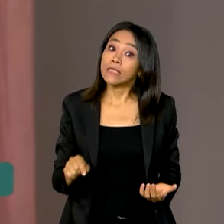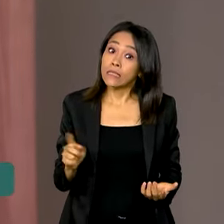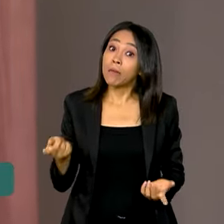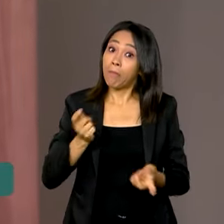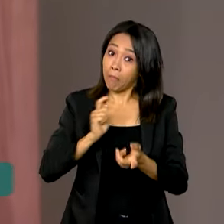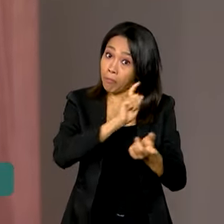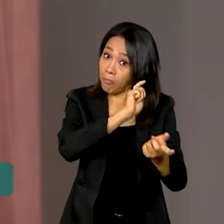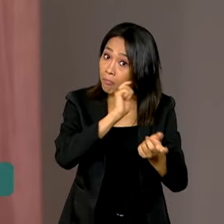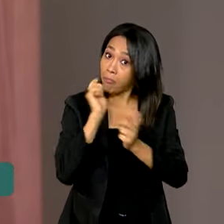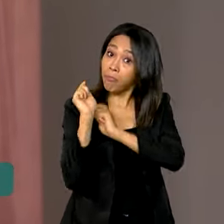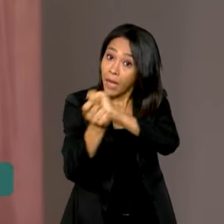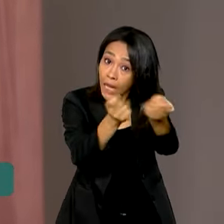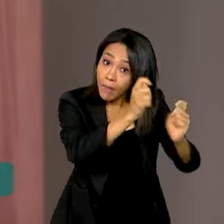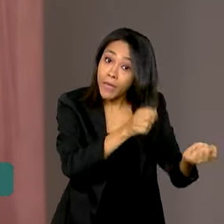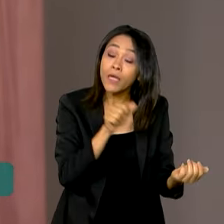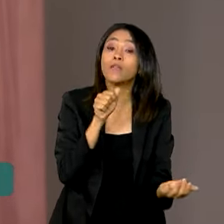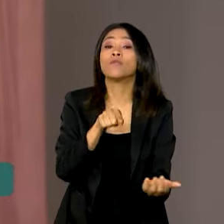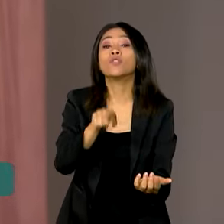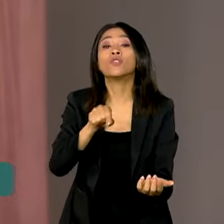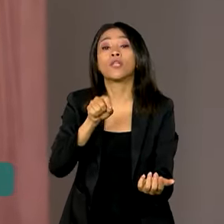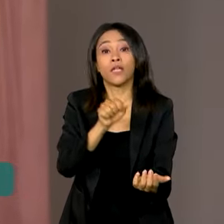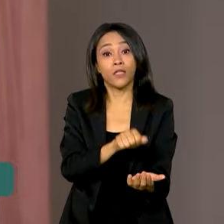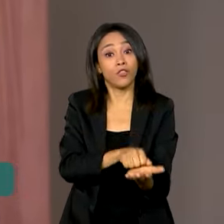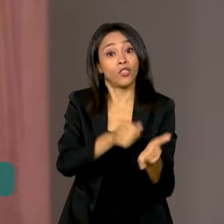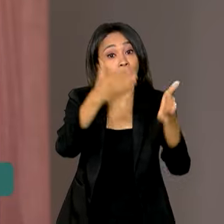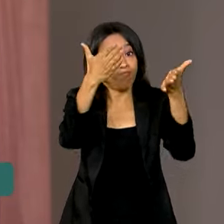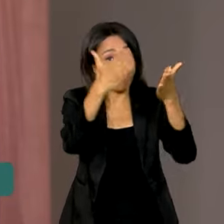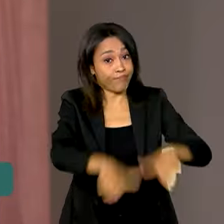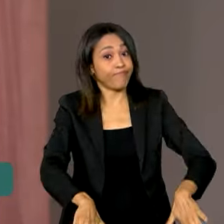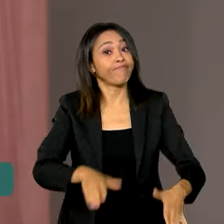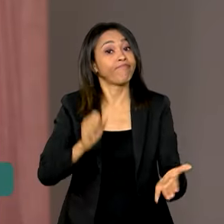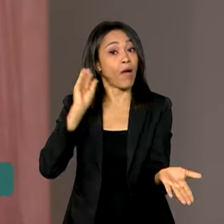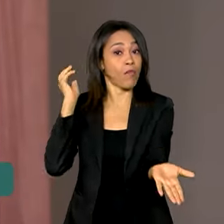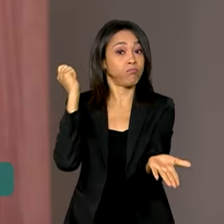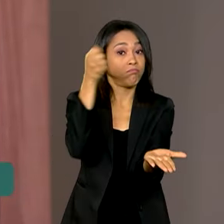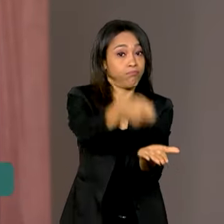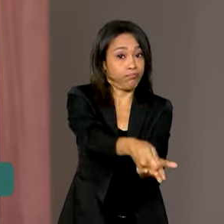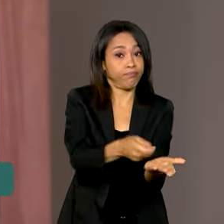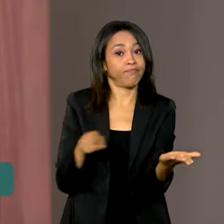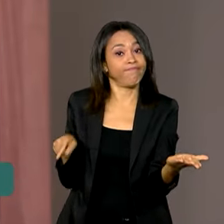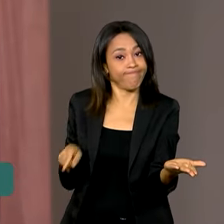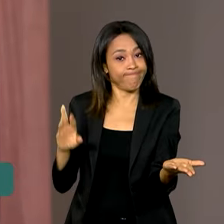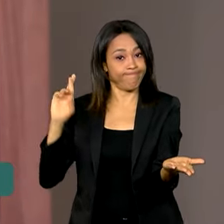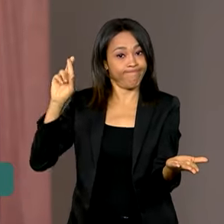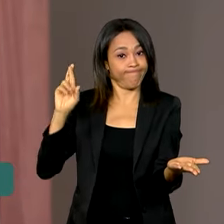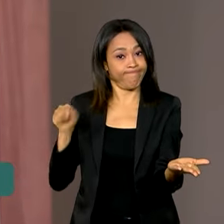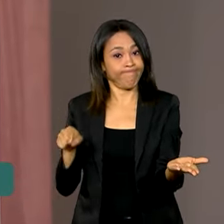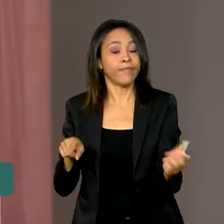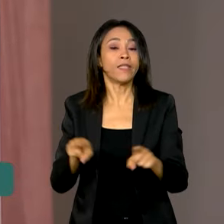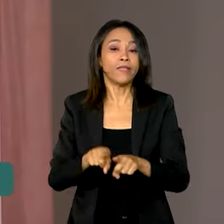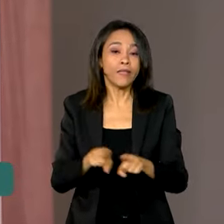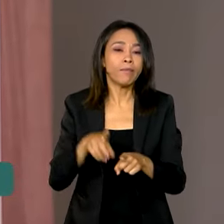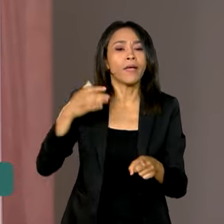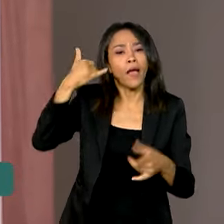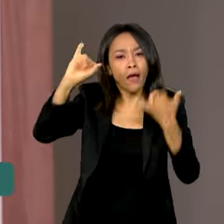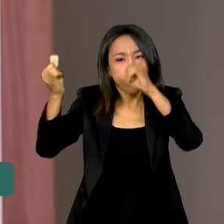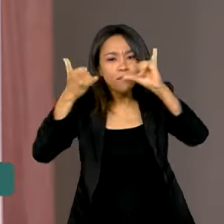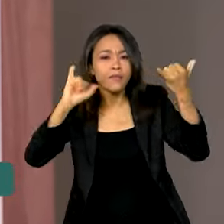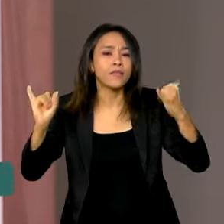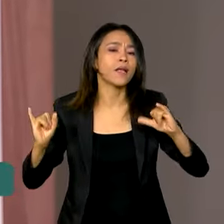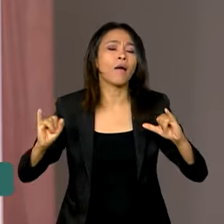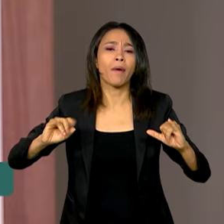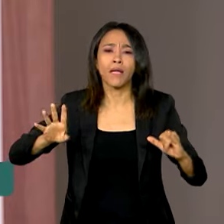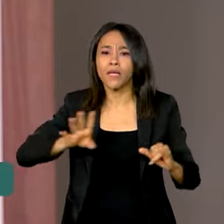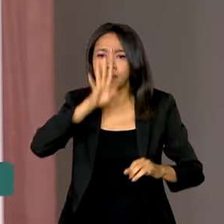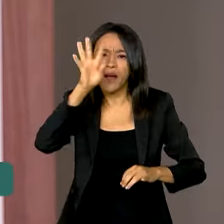pagamentos de indenizações aos consumidores do Estado e sobre as medidas preventivas tomadas pela empresa para